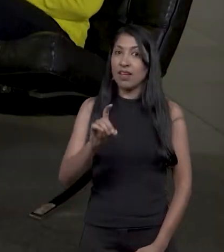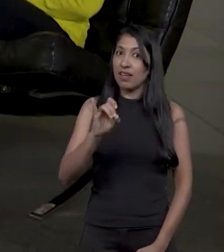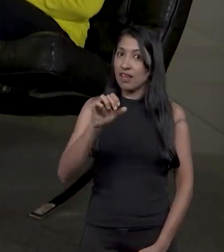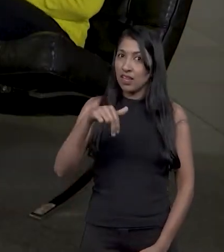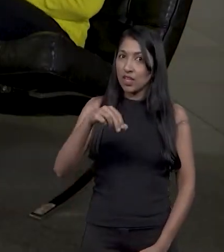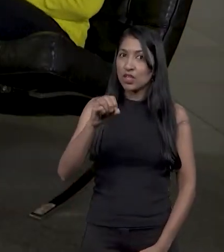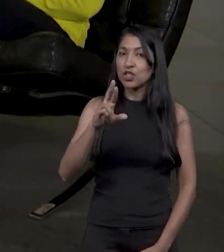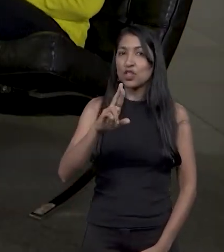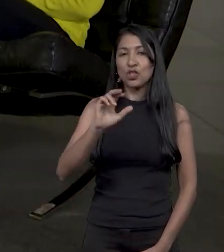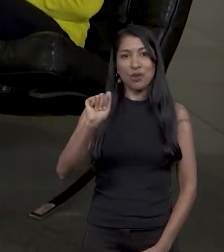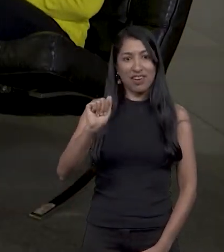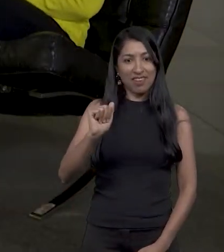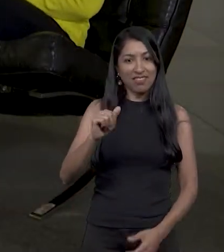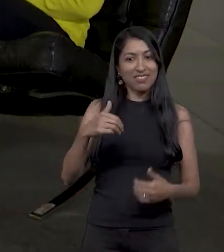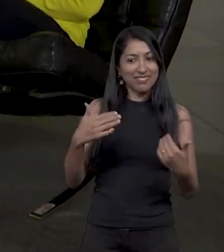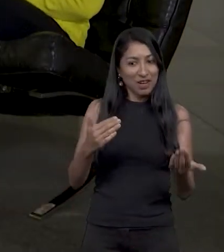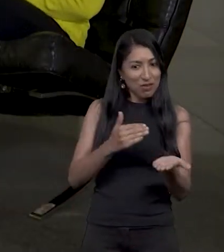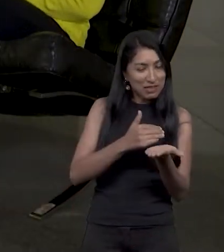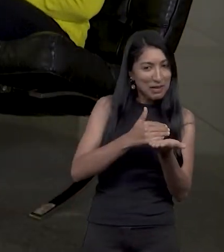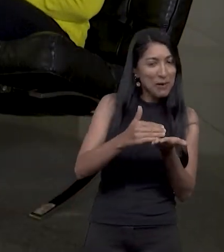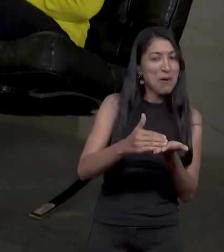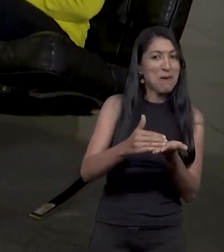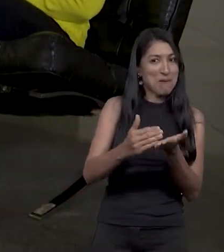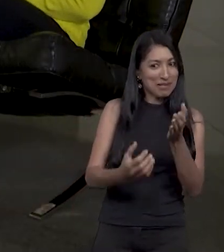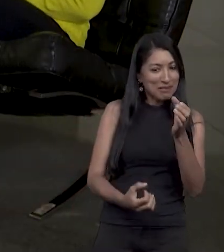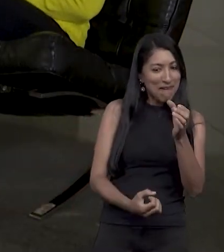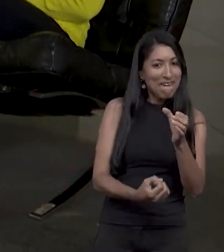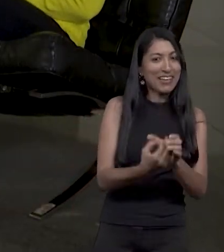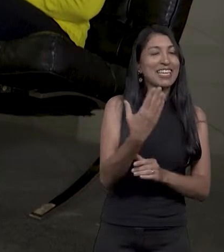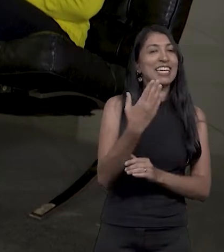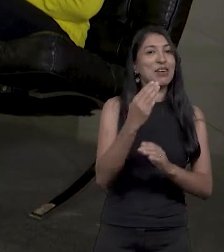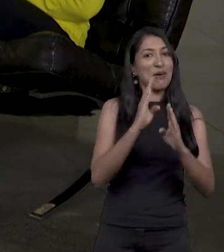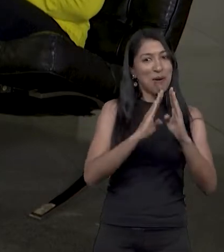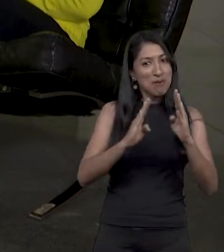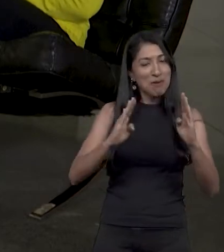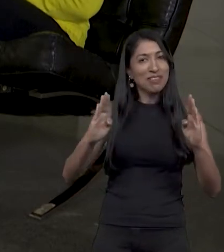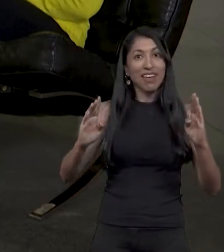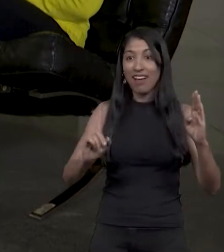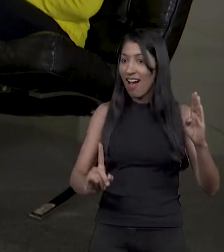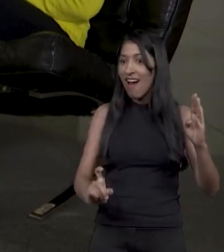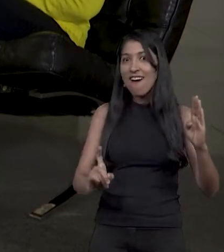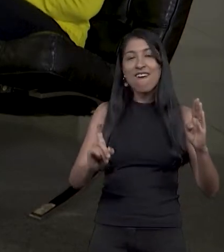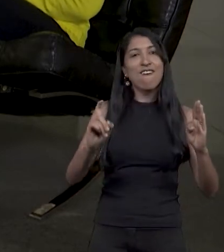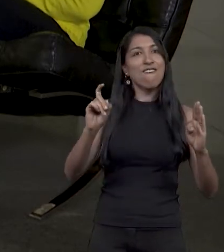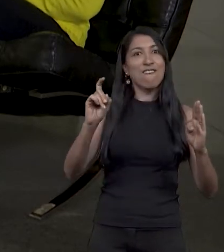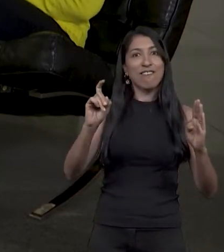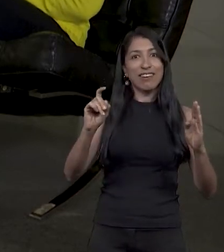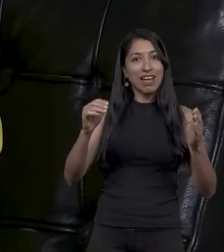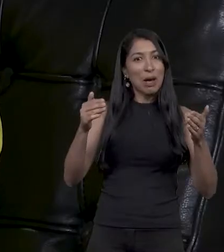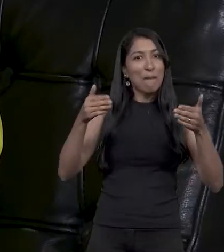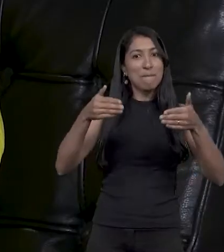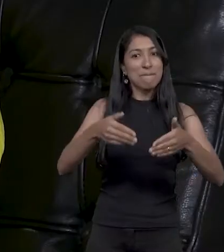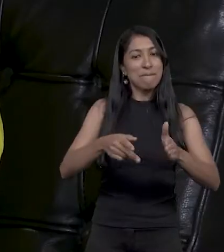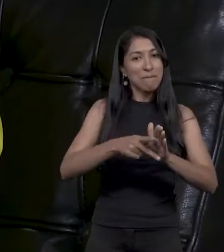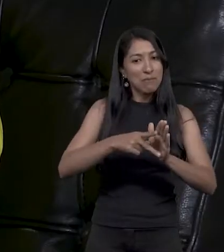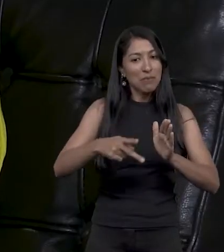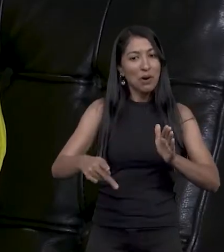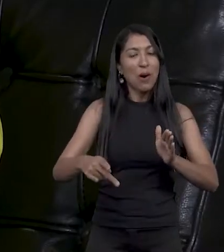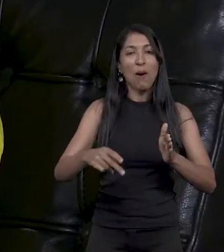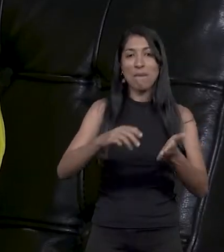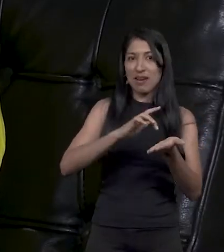Dinorah, então, você é pioneira. Não é pouca coisa ser fundadora da única biblioteca especializada em